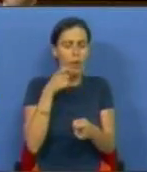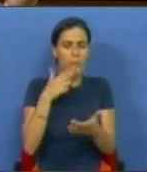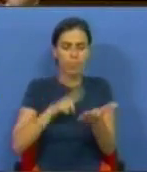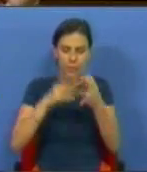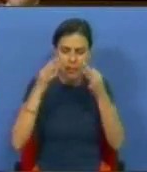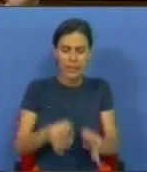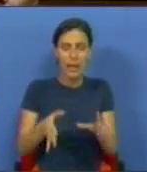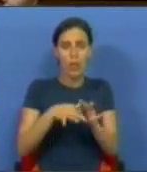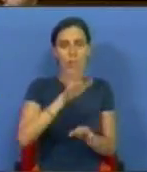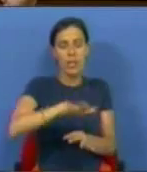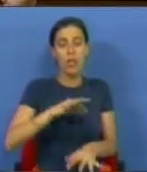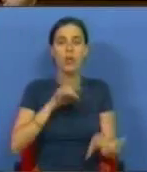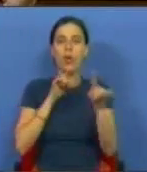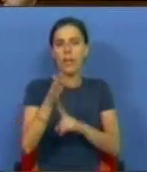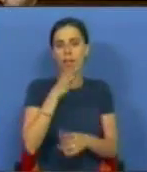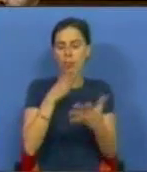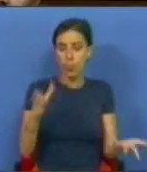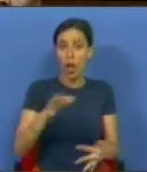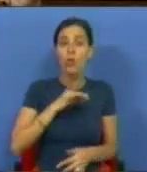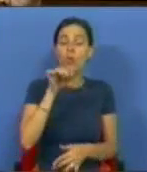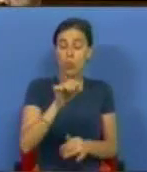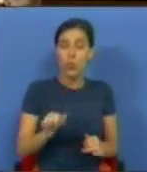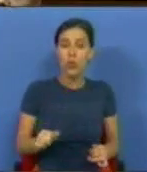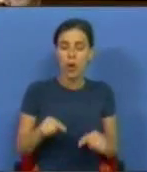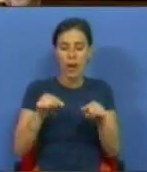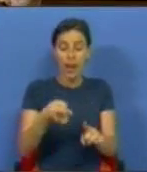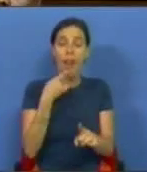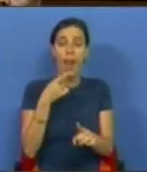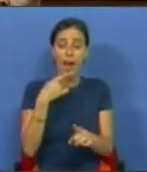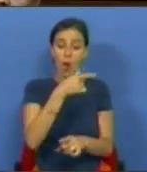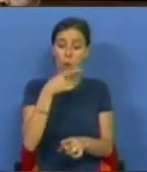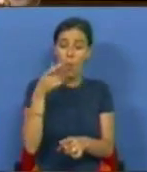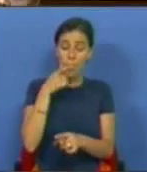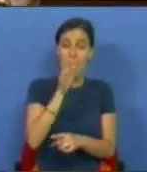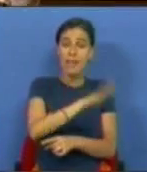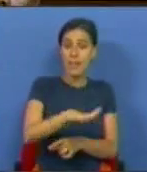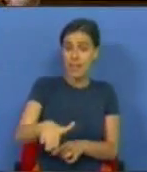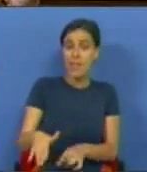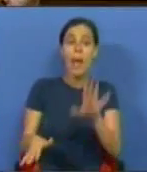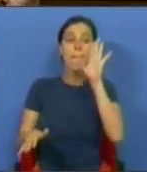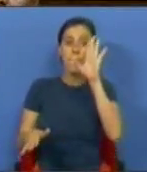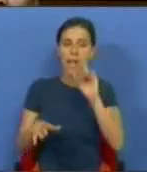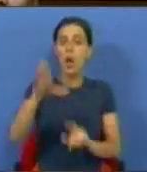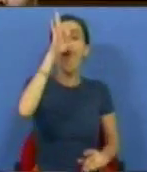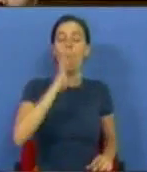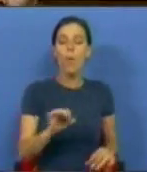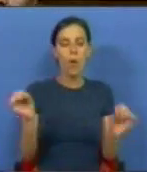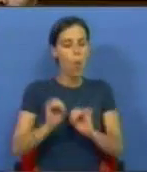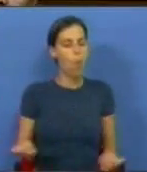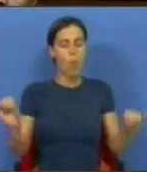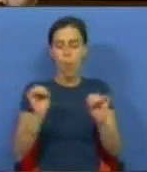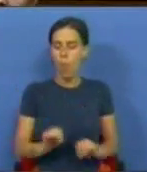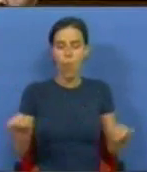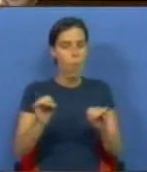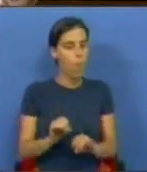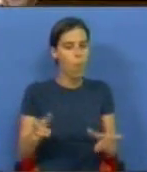sério com a ciência. Sr. Deputado, o Sr. não vem aqui falar de um compromisso com a ciência, mas o Governo não tem tido um